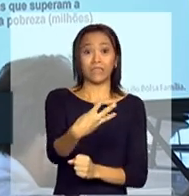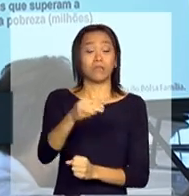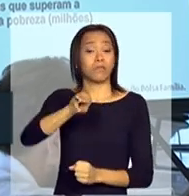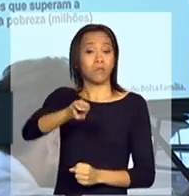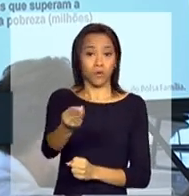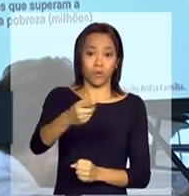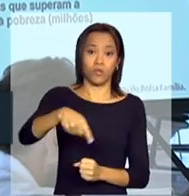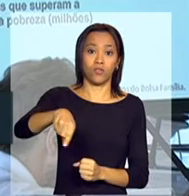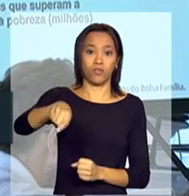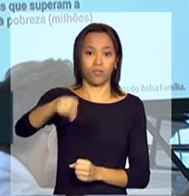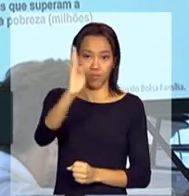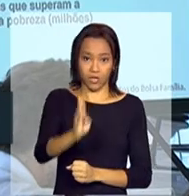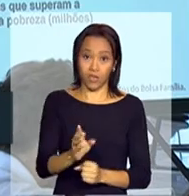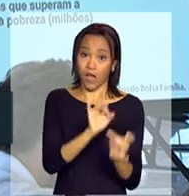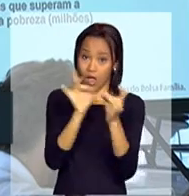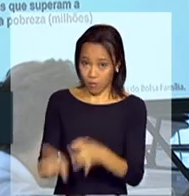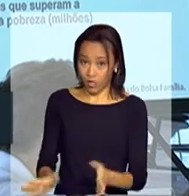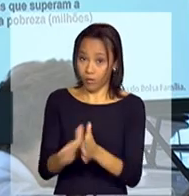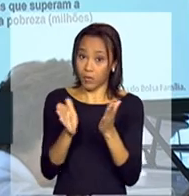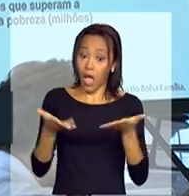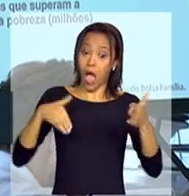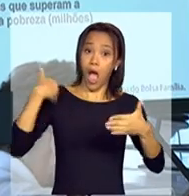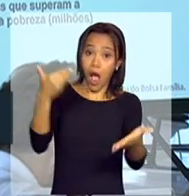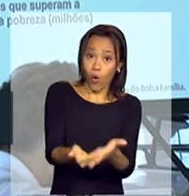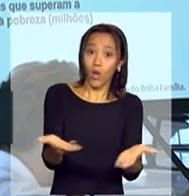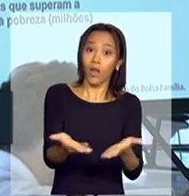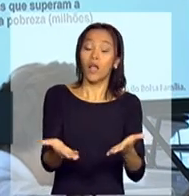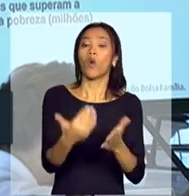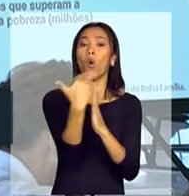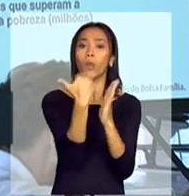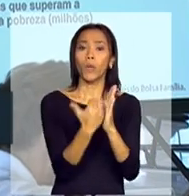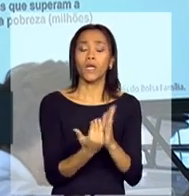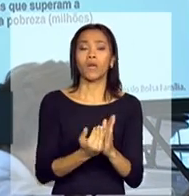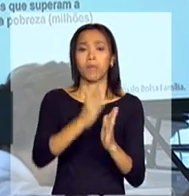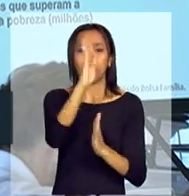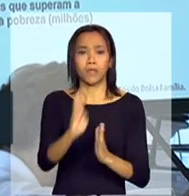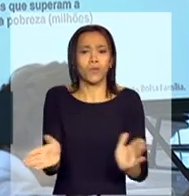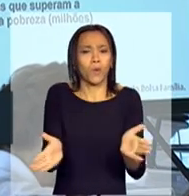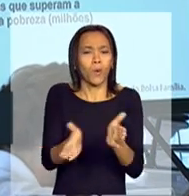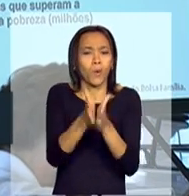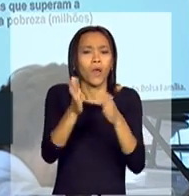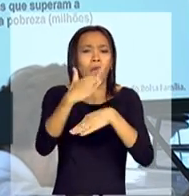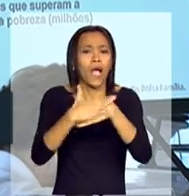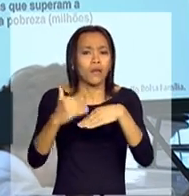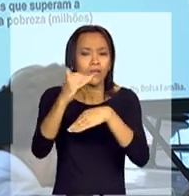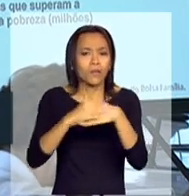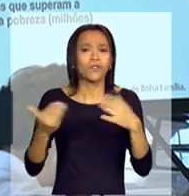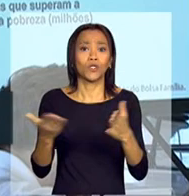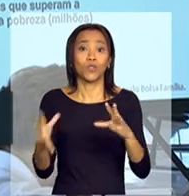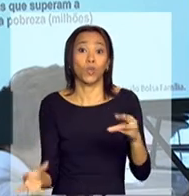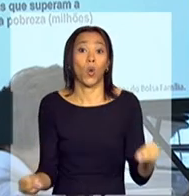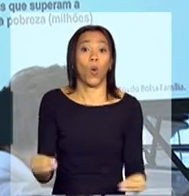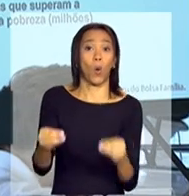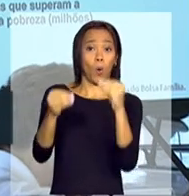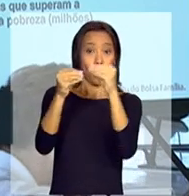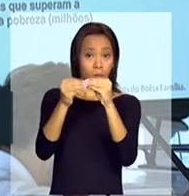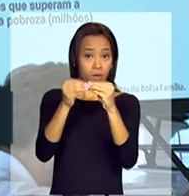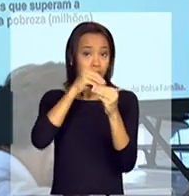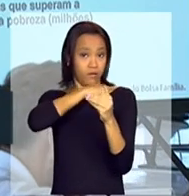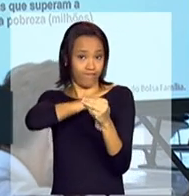pobreza. Com o Brasil carinhoso, que é essa nova metodologia que completa essa diferença e dá essa renda variável,